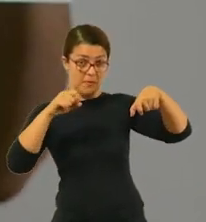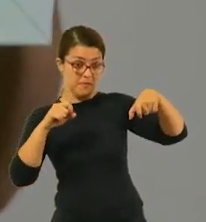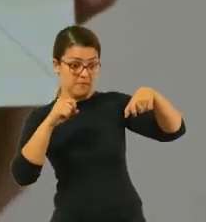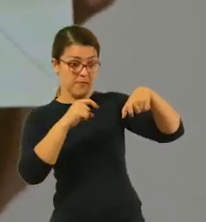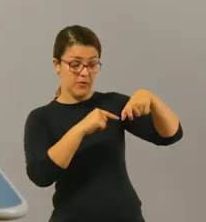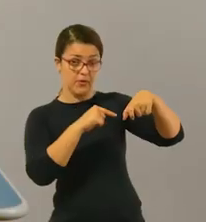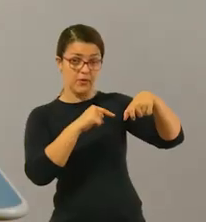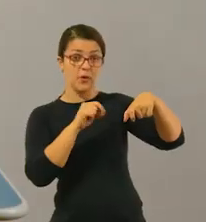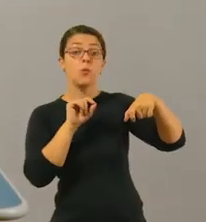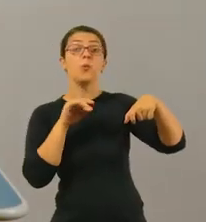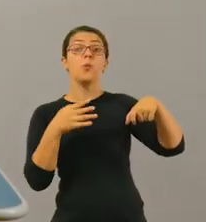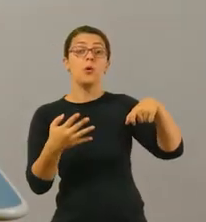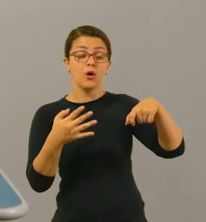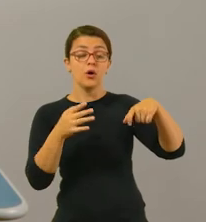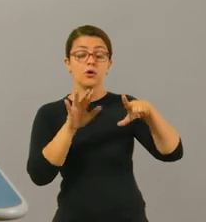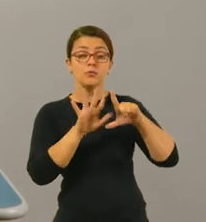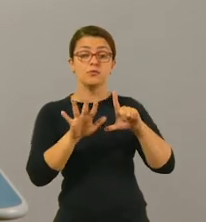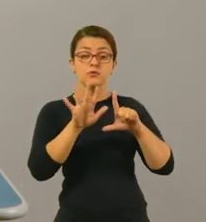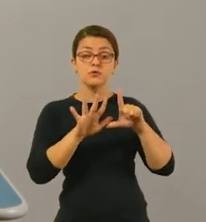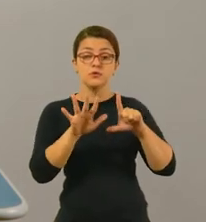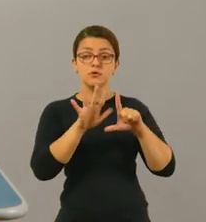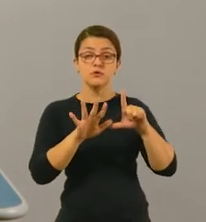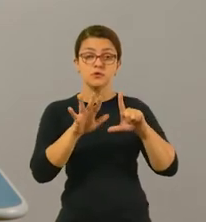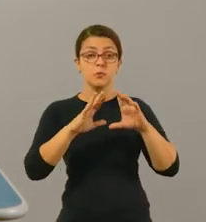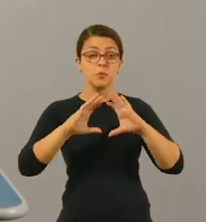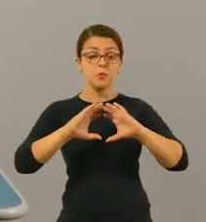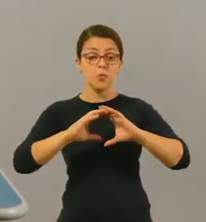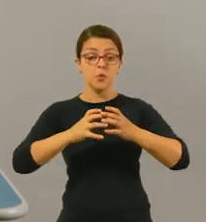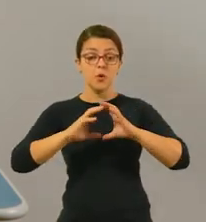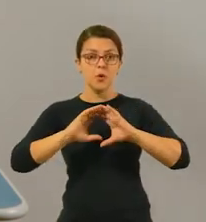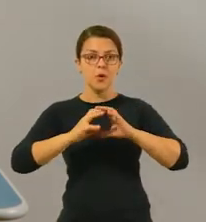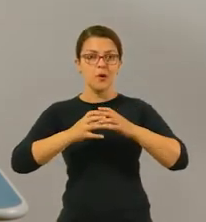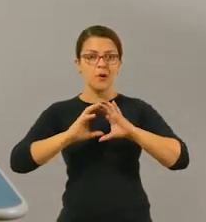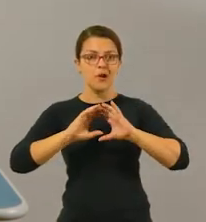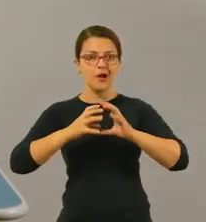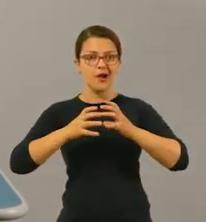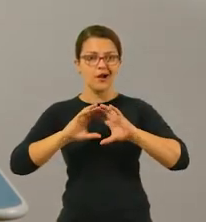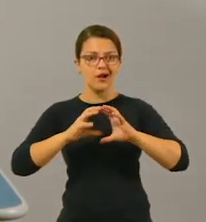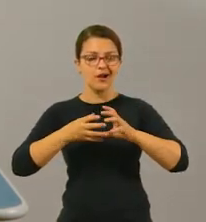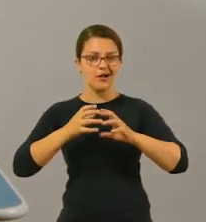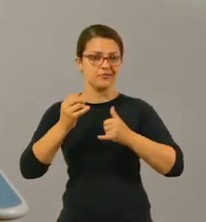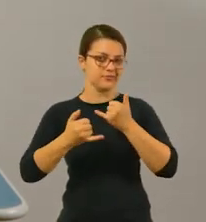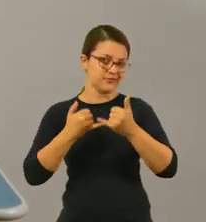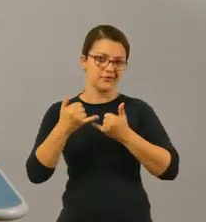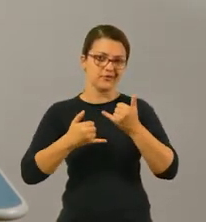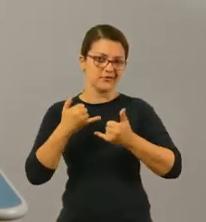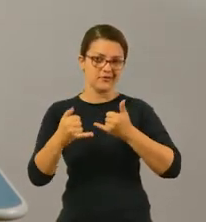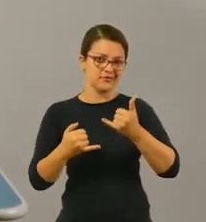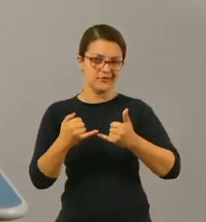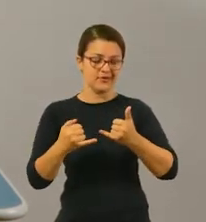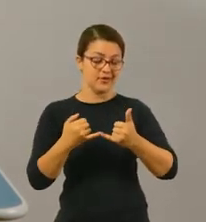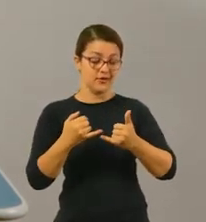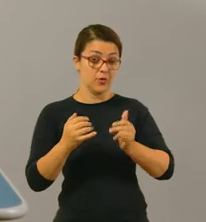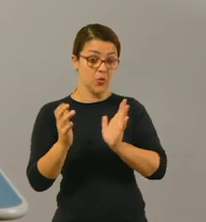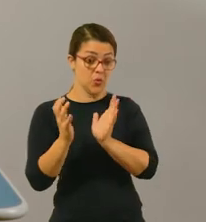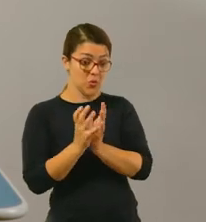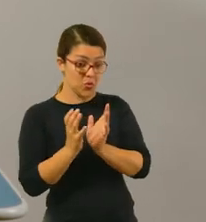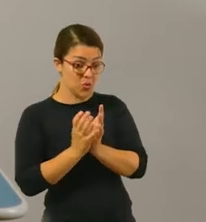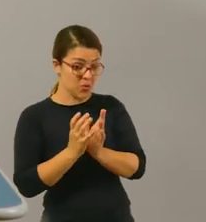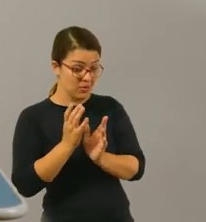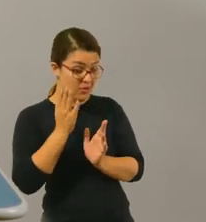futebol. Então, eu tirei aqui a imagem de uma bola de futebol. E é assim que é a brincadeira,